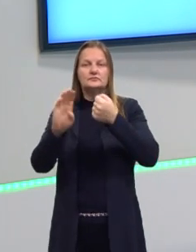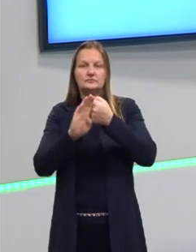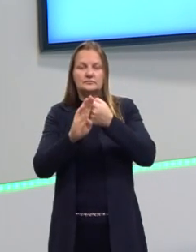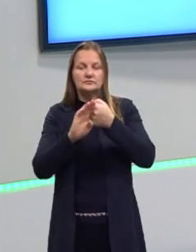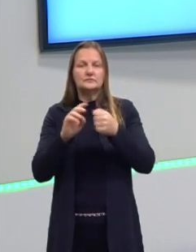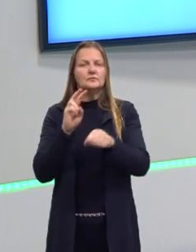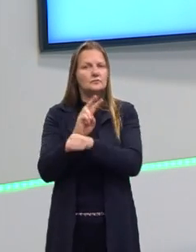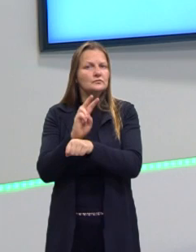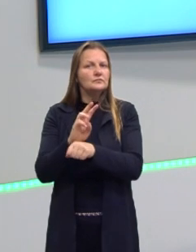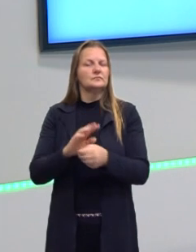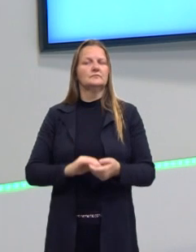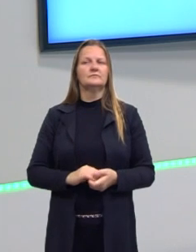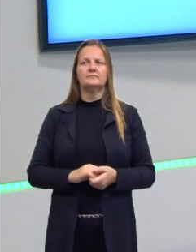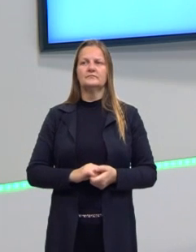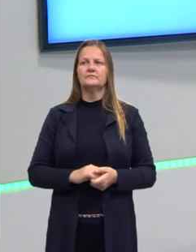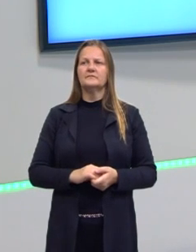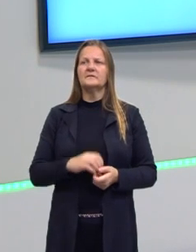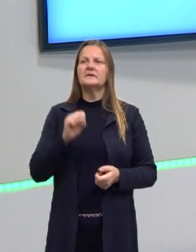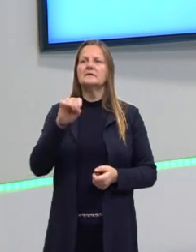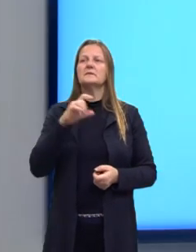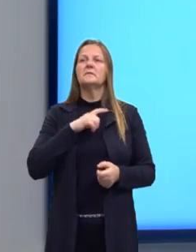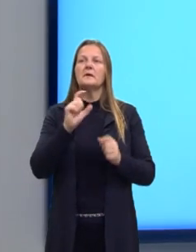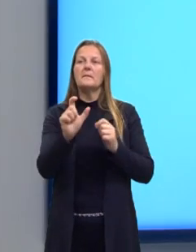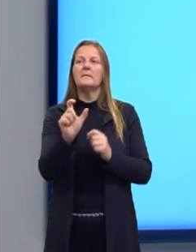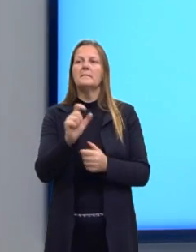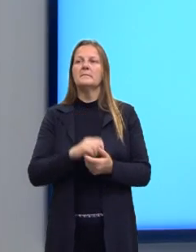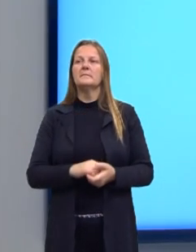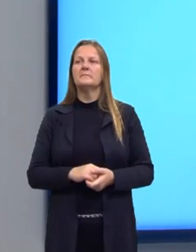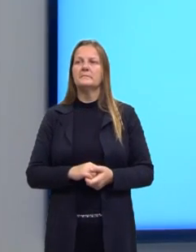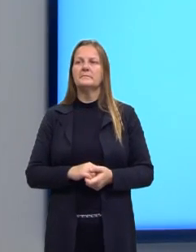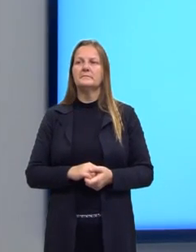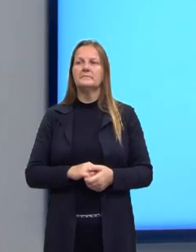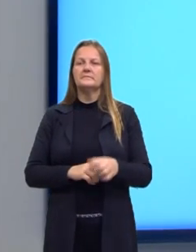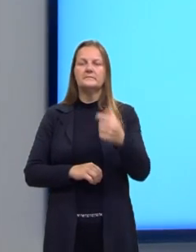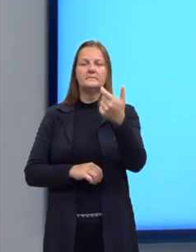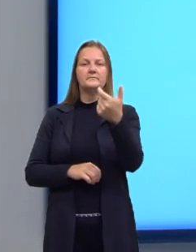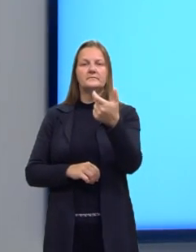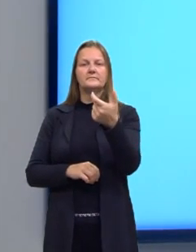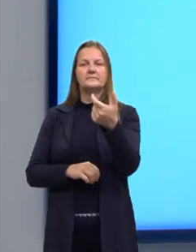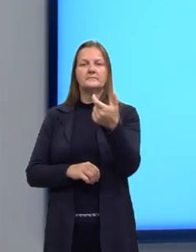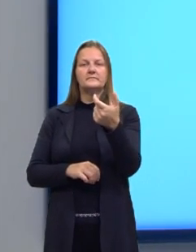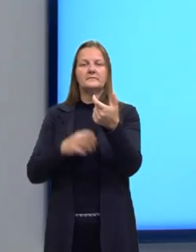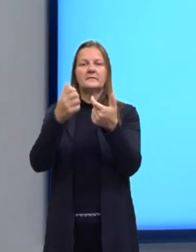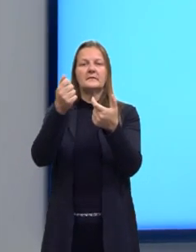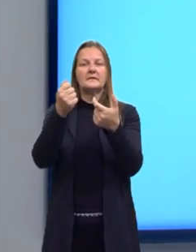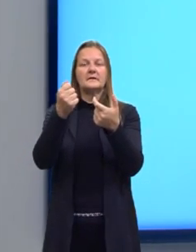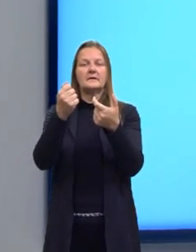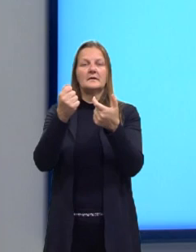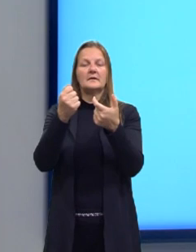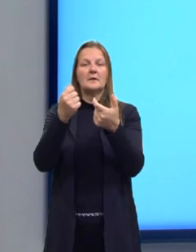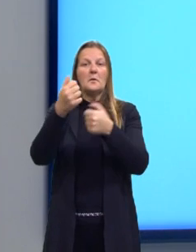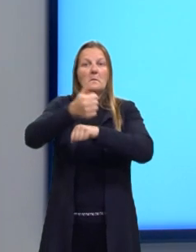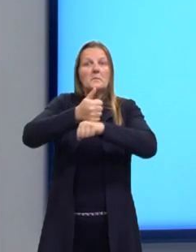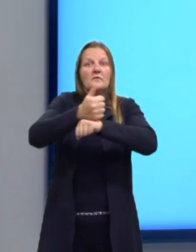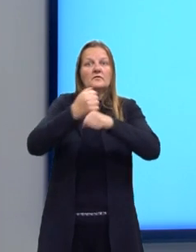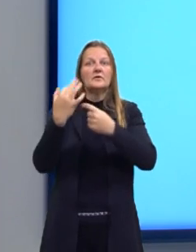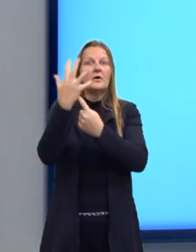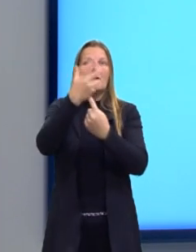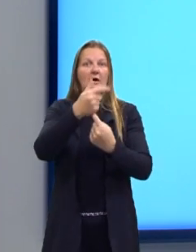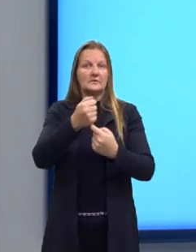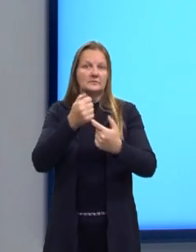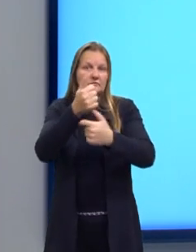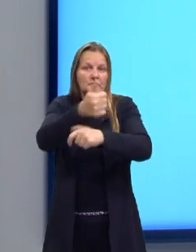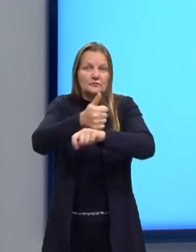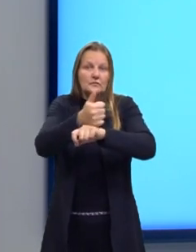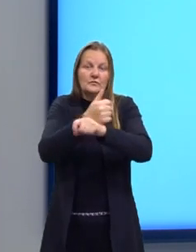parte dele. Quer ver, ó? Se eu pegar a palavra artist, artista, é um substantivo, né?